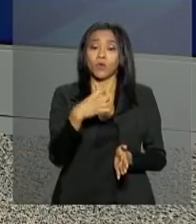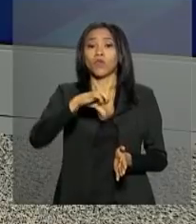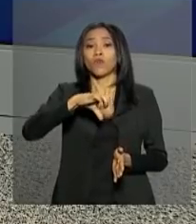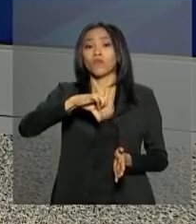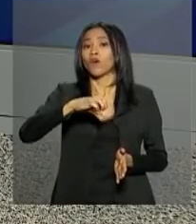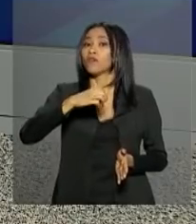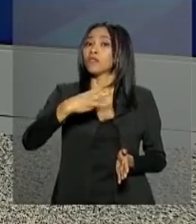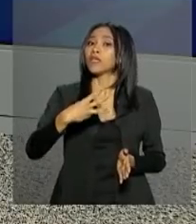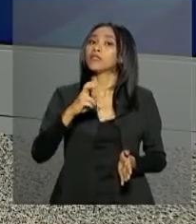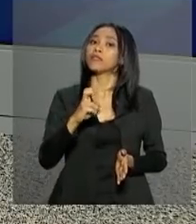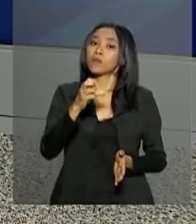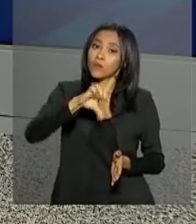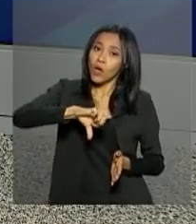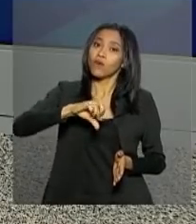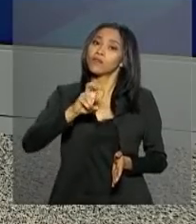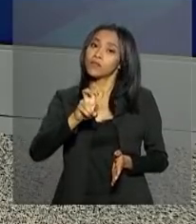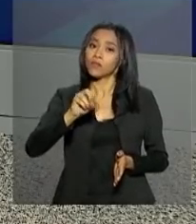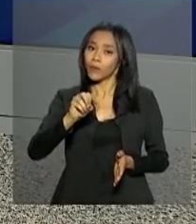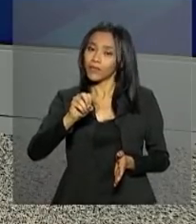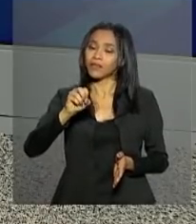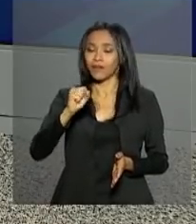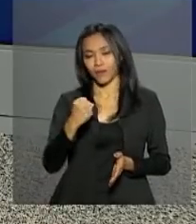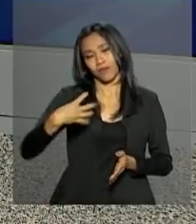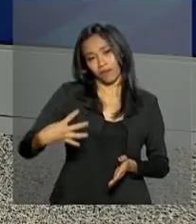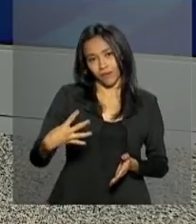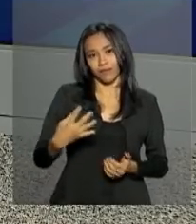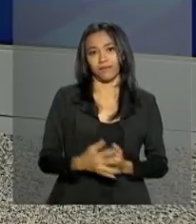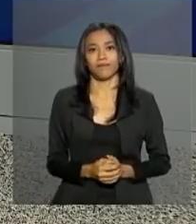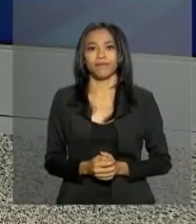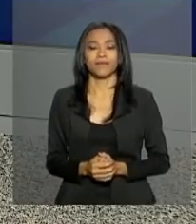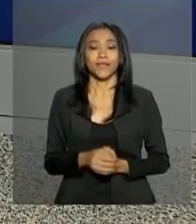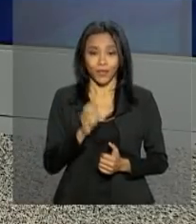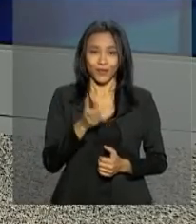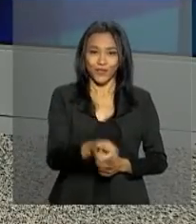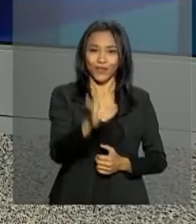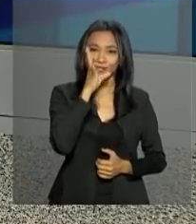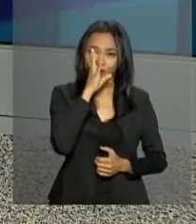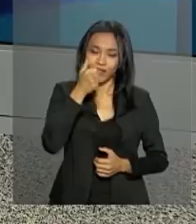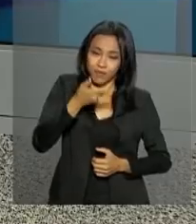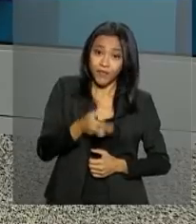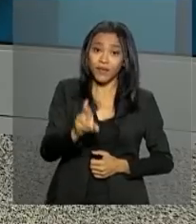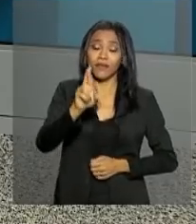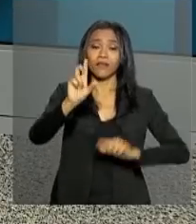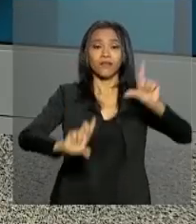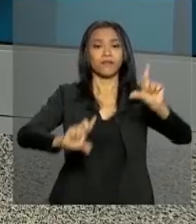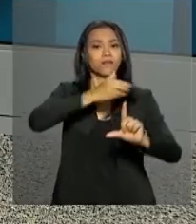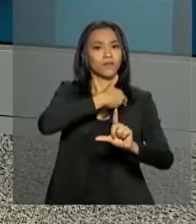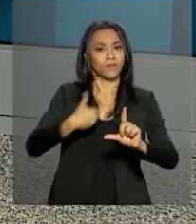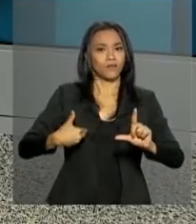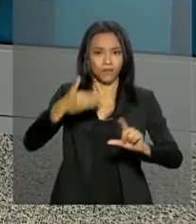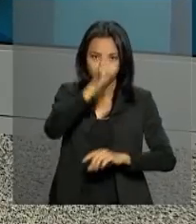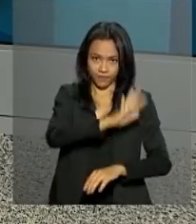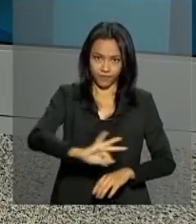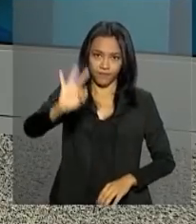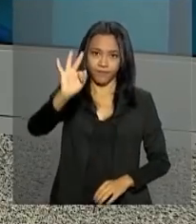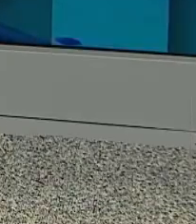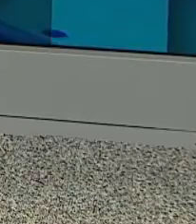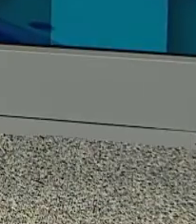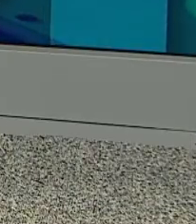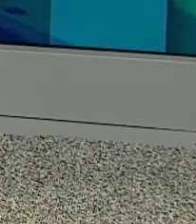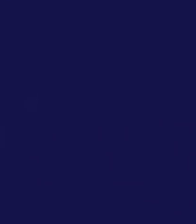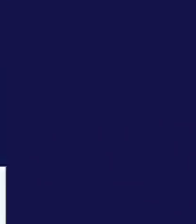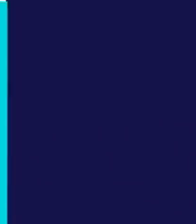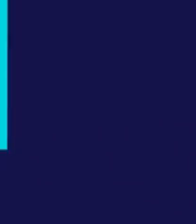993595084. Continue com a gente aqui na NBR, a TV do governo federal.